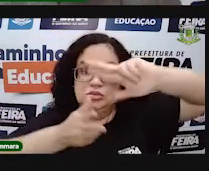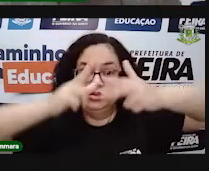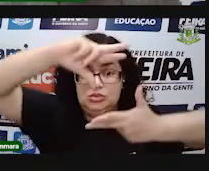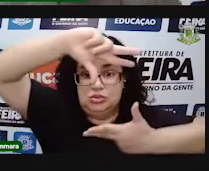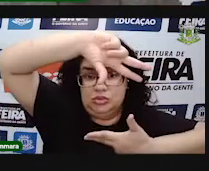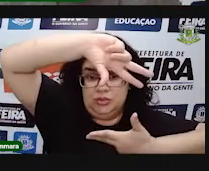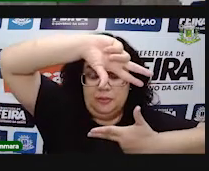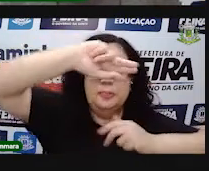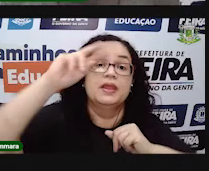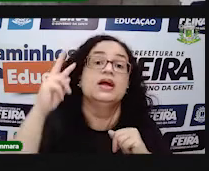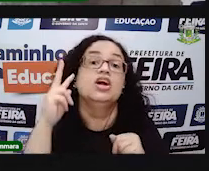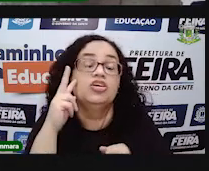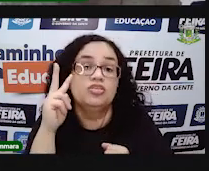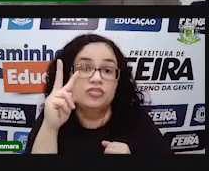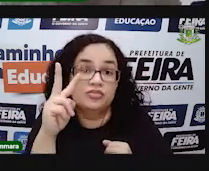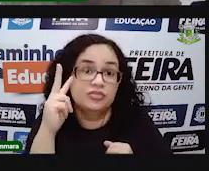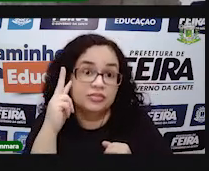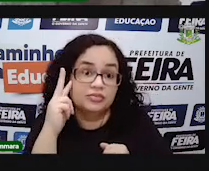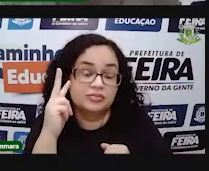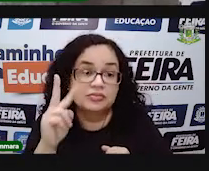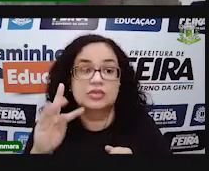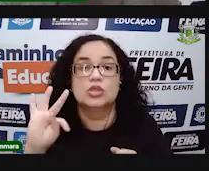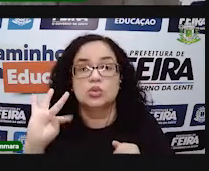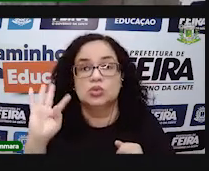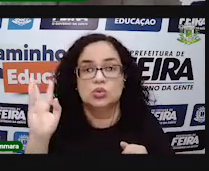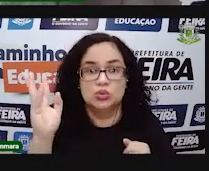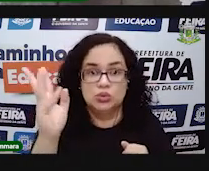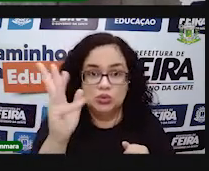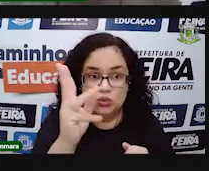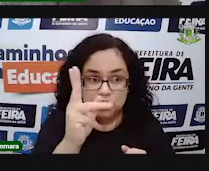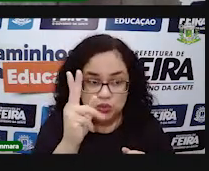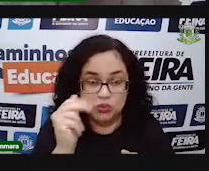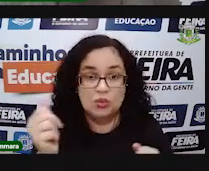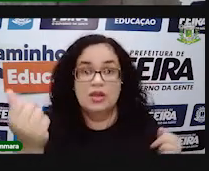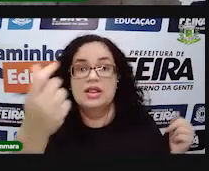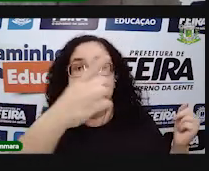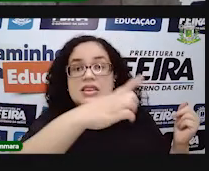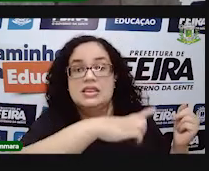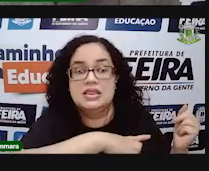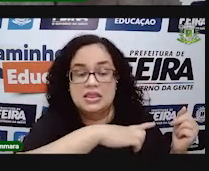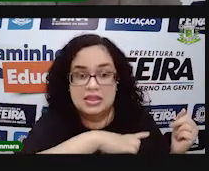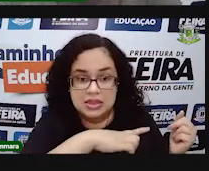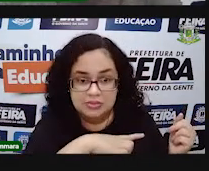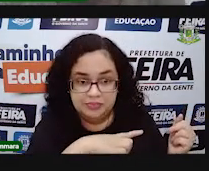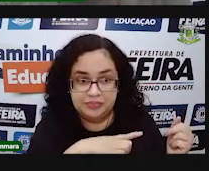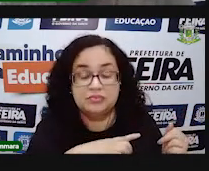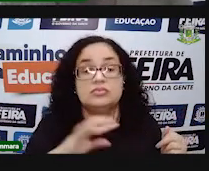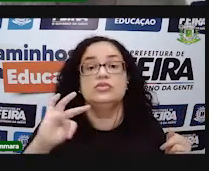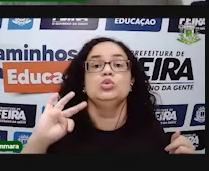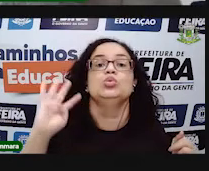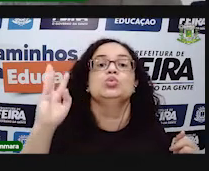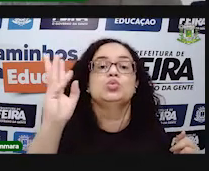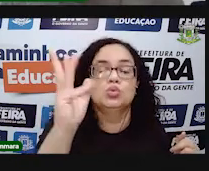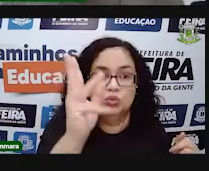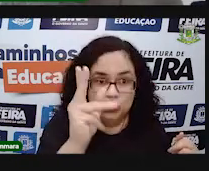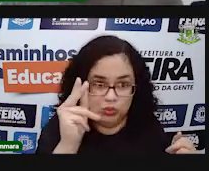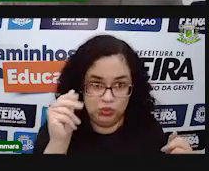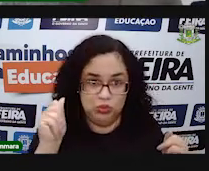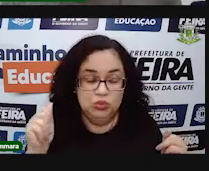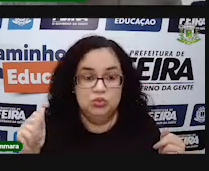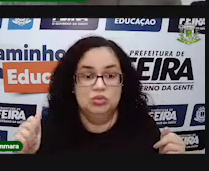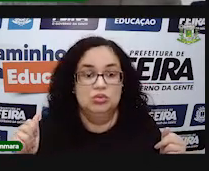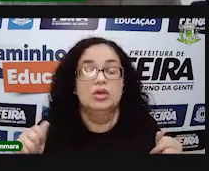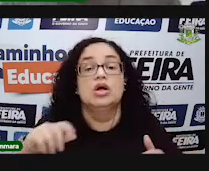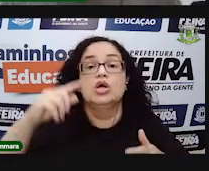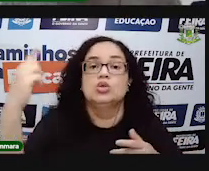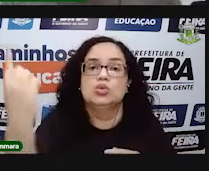da aula 1, como sólidos geométricos. E nós vimos que tudo à nossa volta